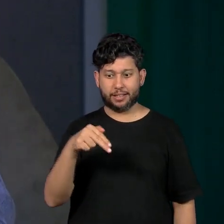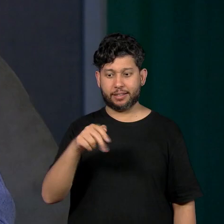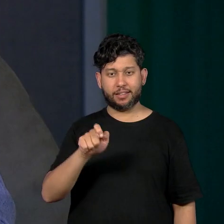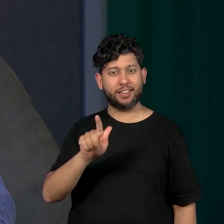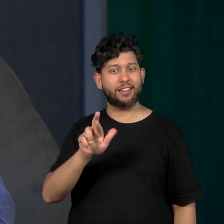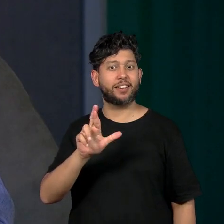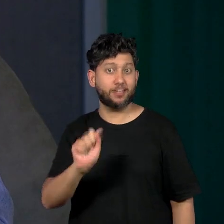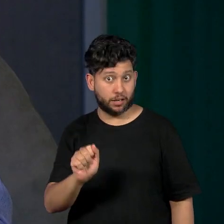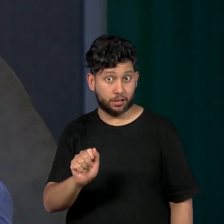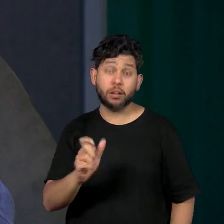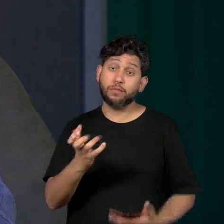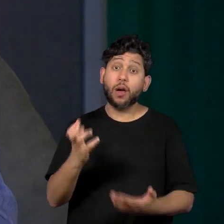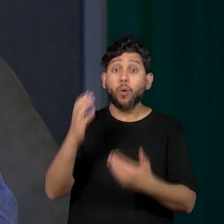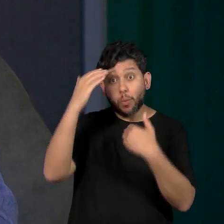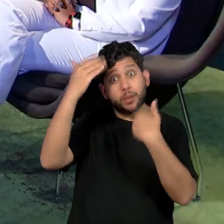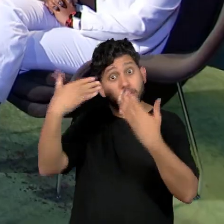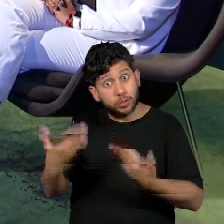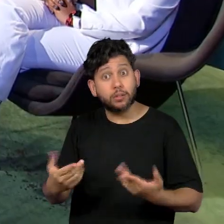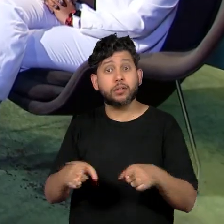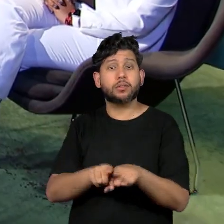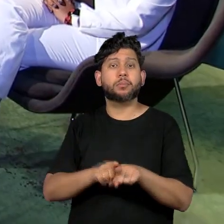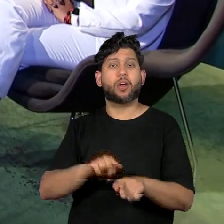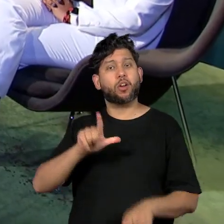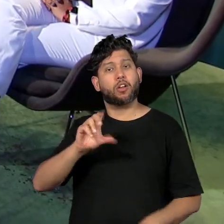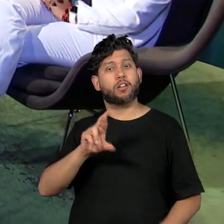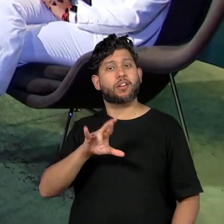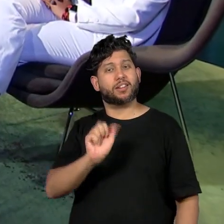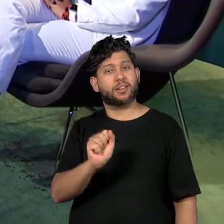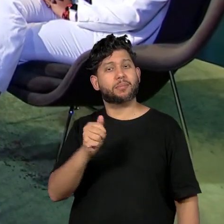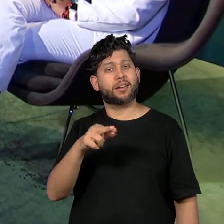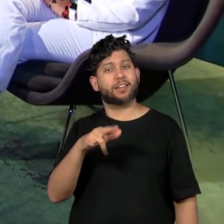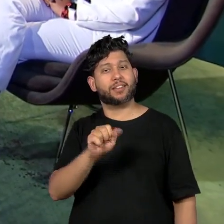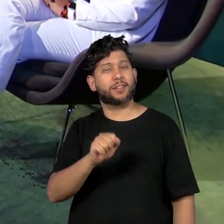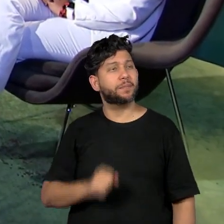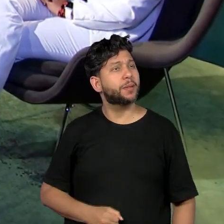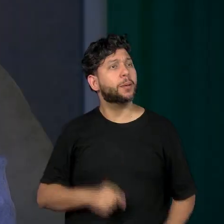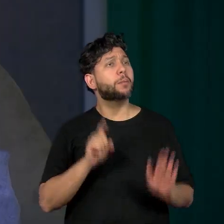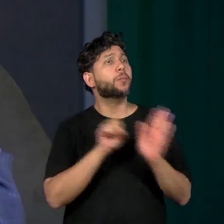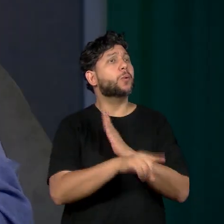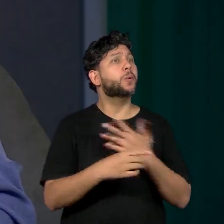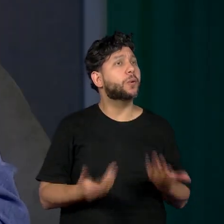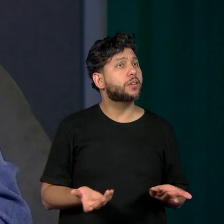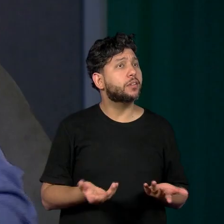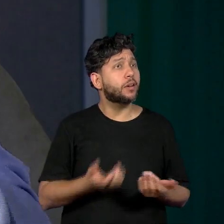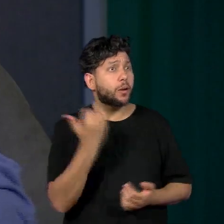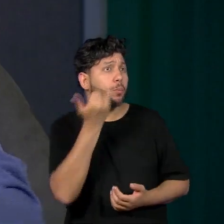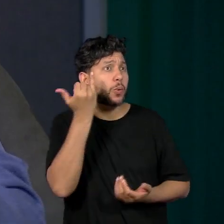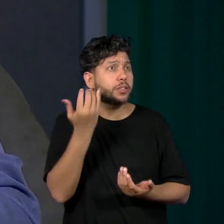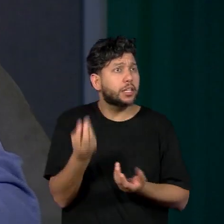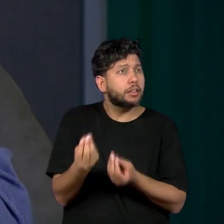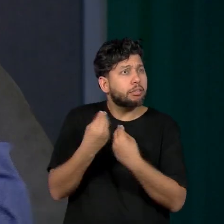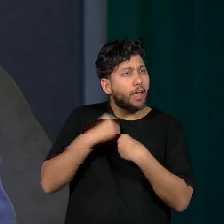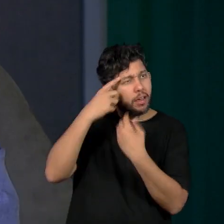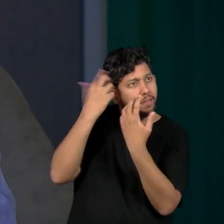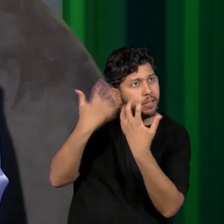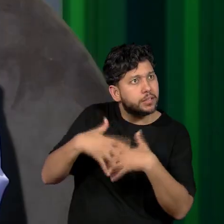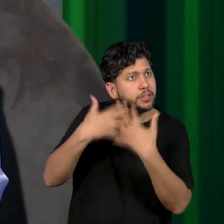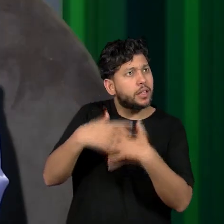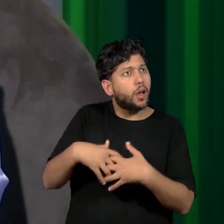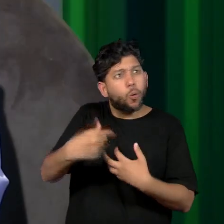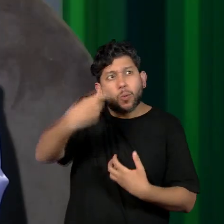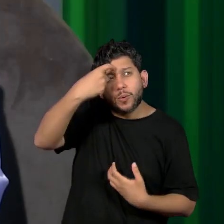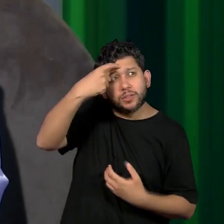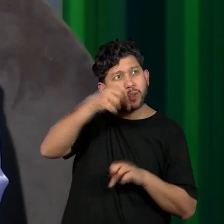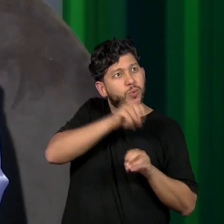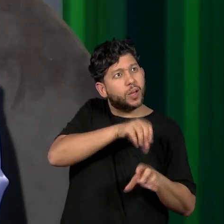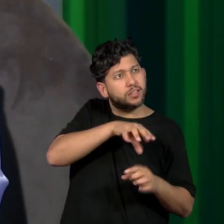maneira homenageia Glória Maria. Drica, reflexão e consciência com educação, isso daí dá liga? É